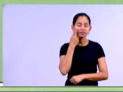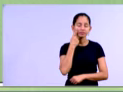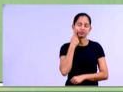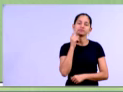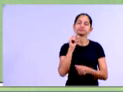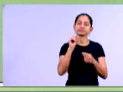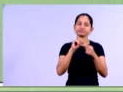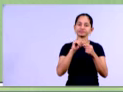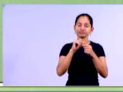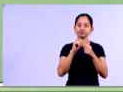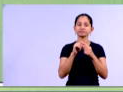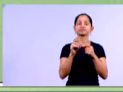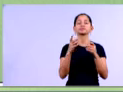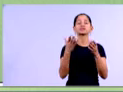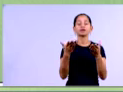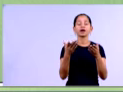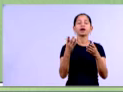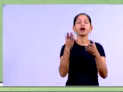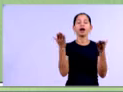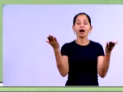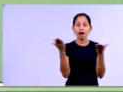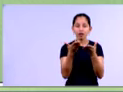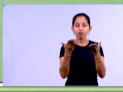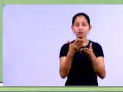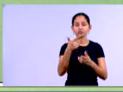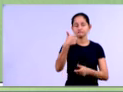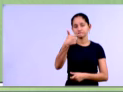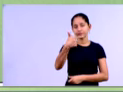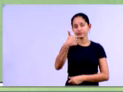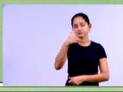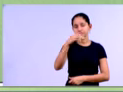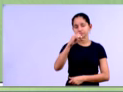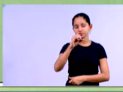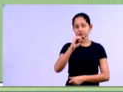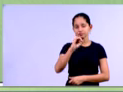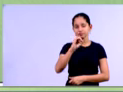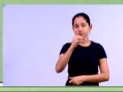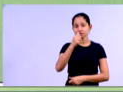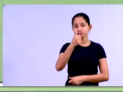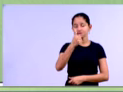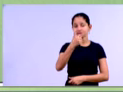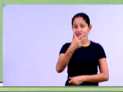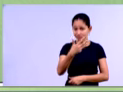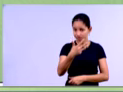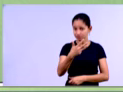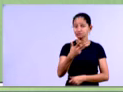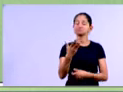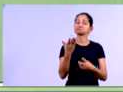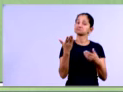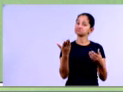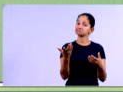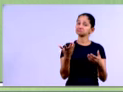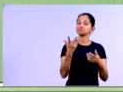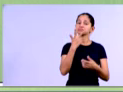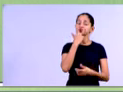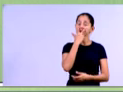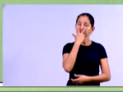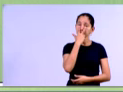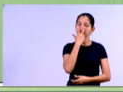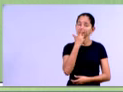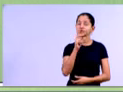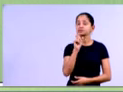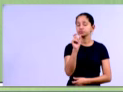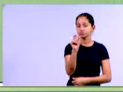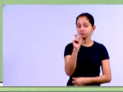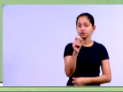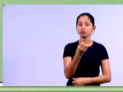vendo aí, que é o exercício de 2013 da empresa Miserável S.A., ok? Então, veja, esse número aqui, ó,